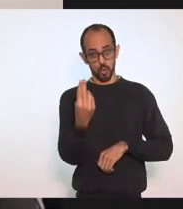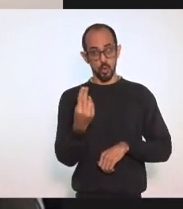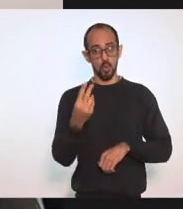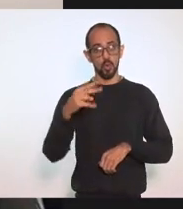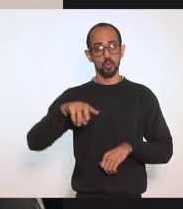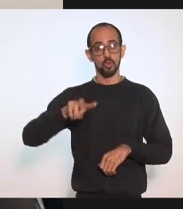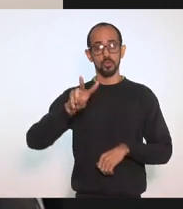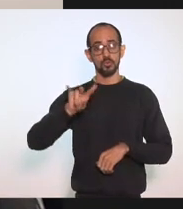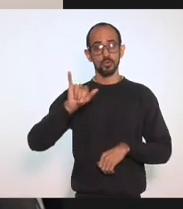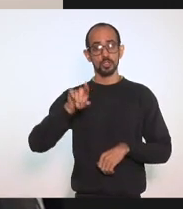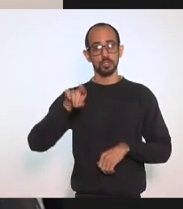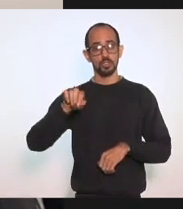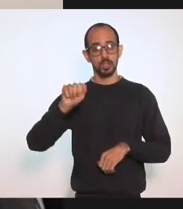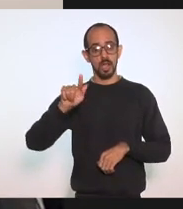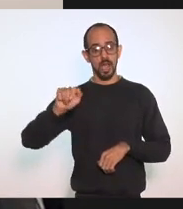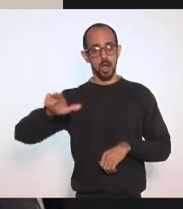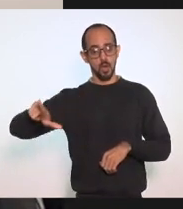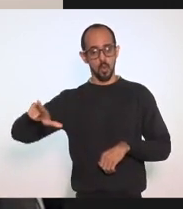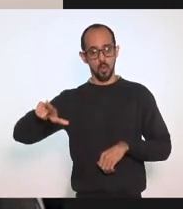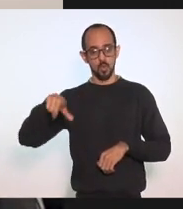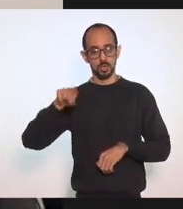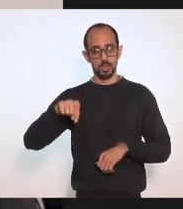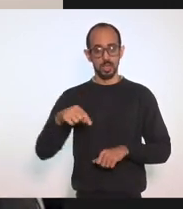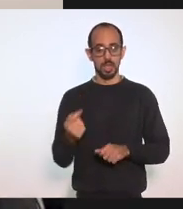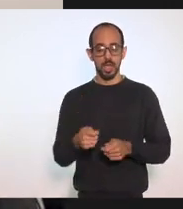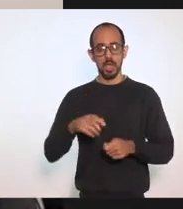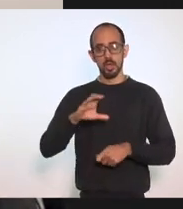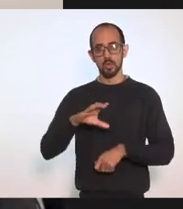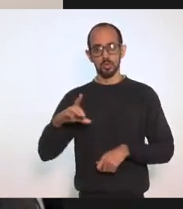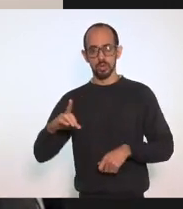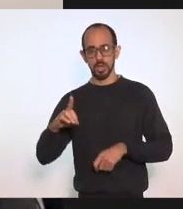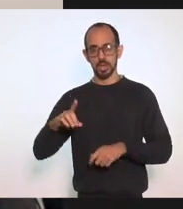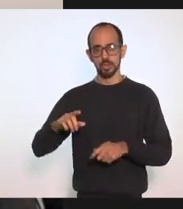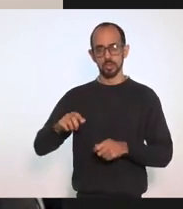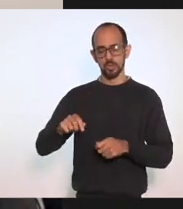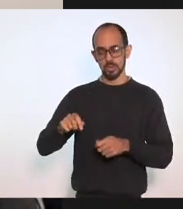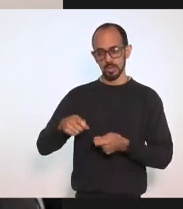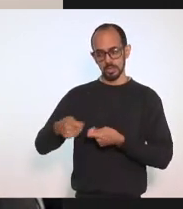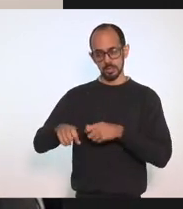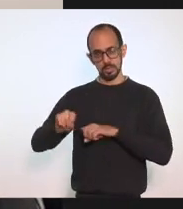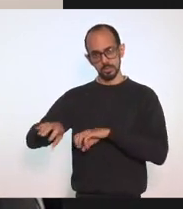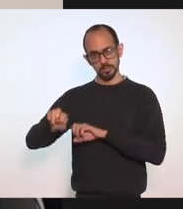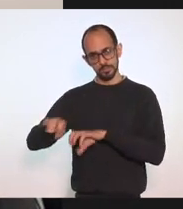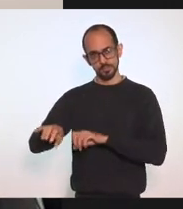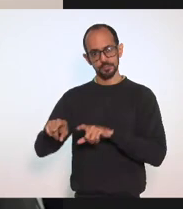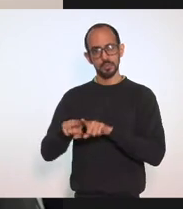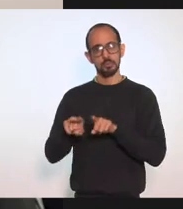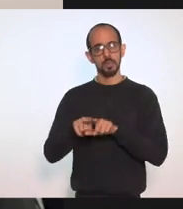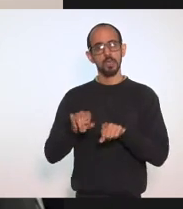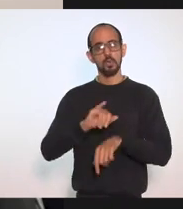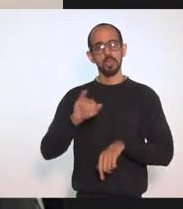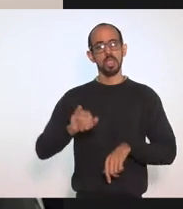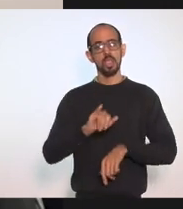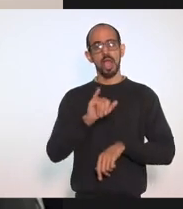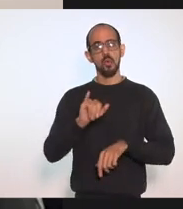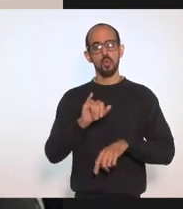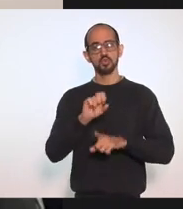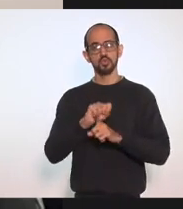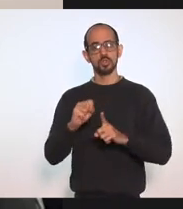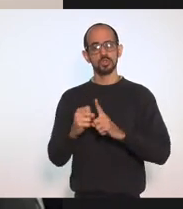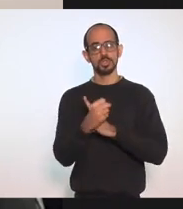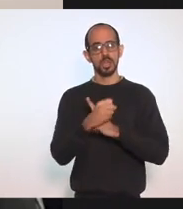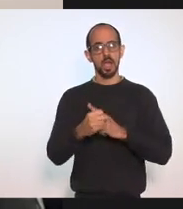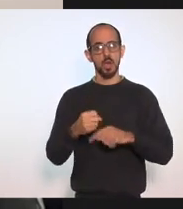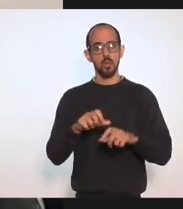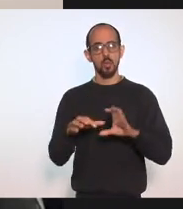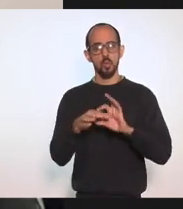União Nacional Dos Dirigentes Municipais De Educação E a Fundação Itaú Social Uniram-se Para lançar